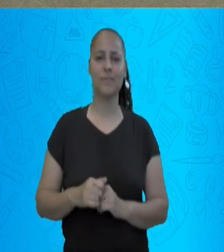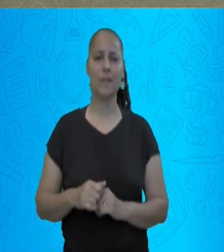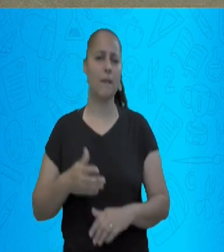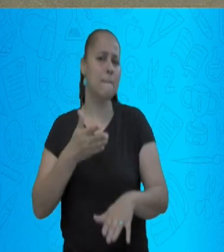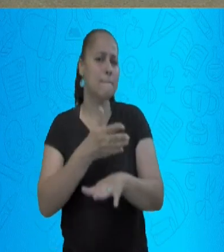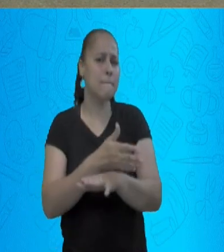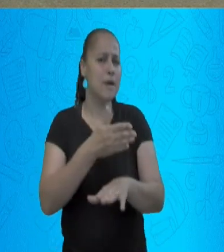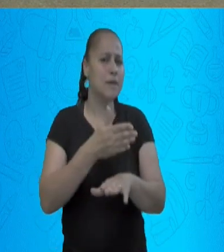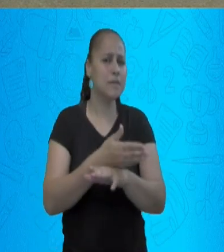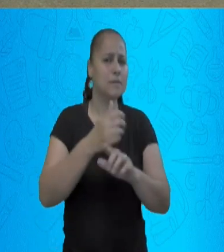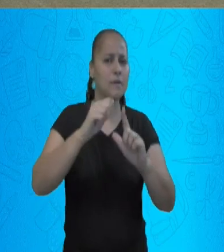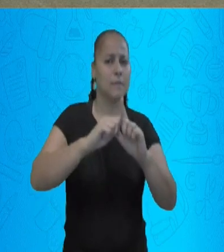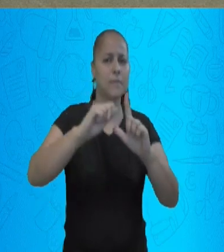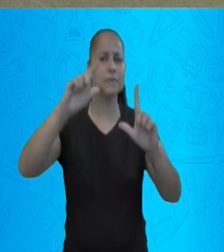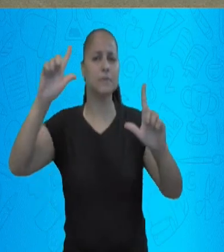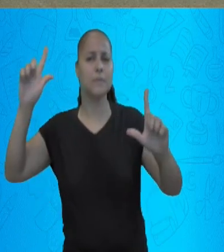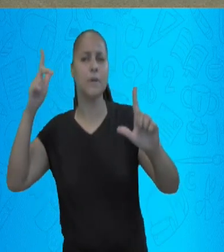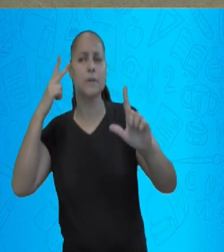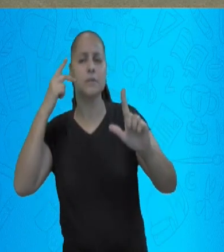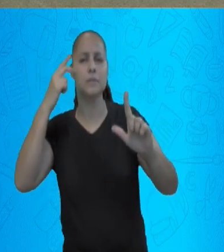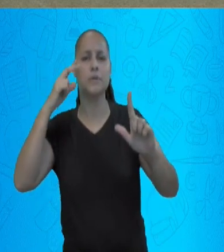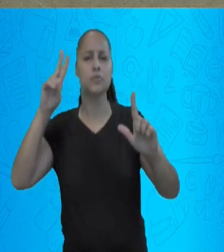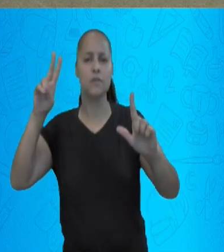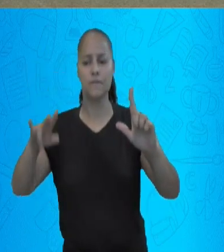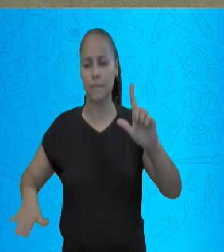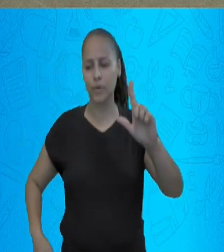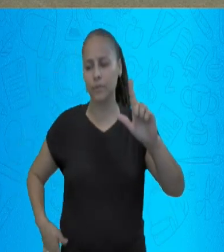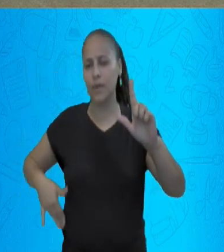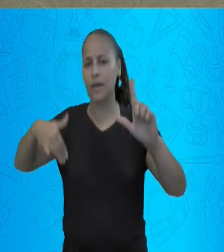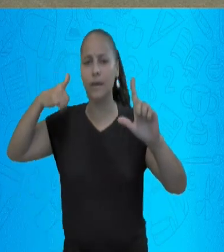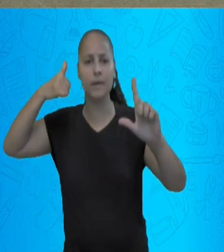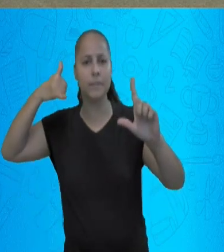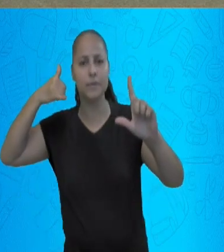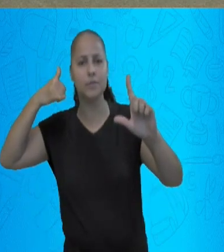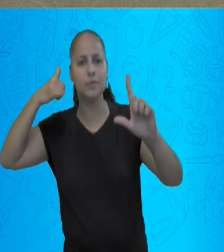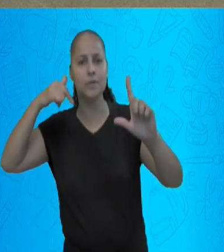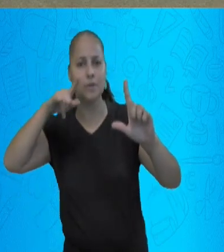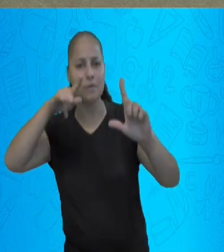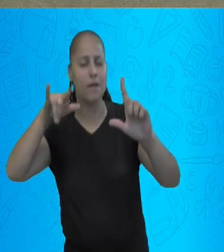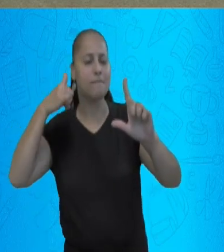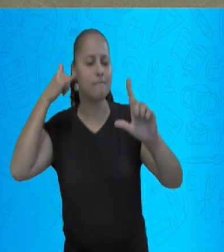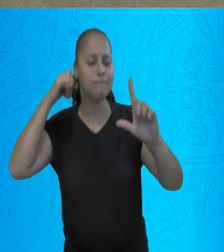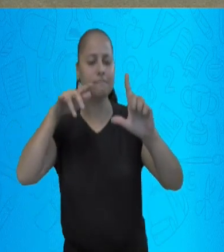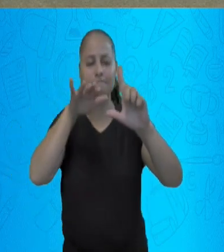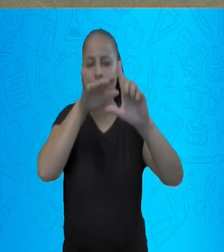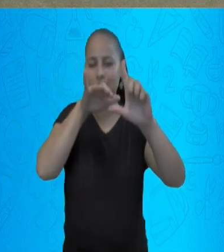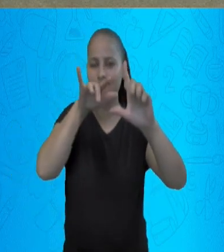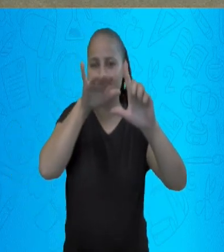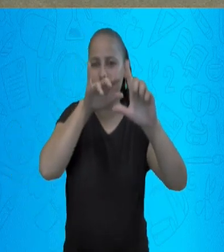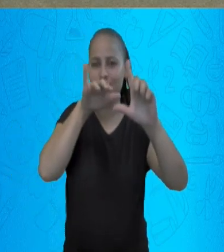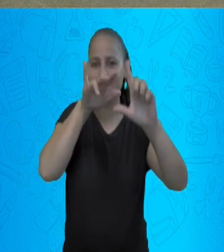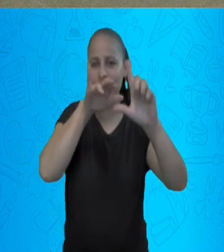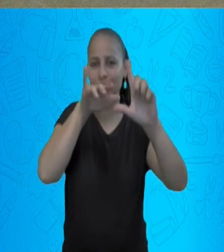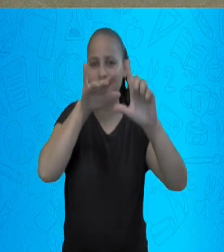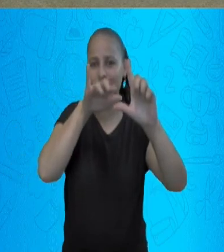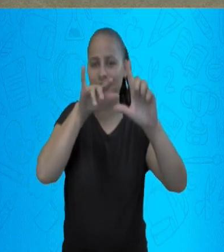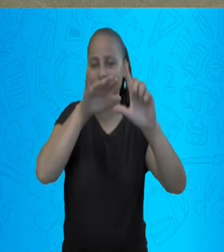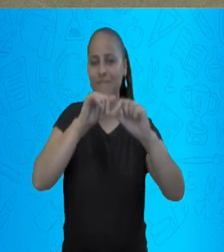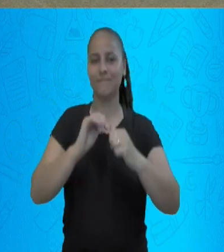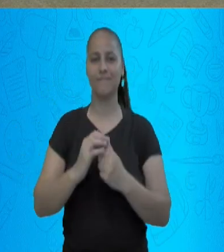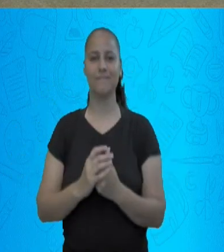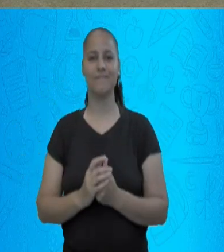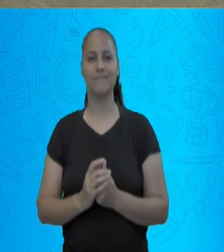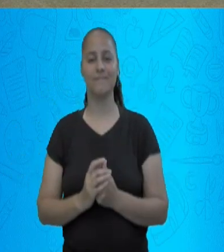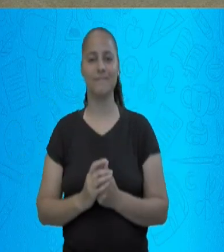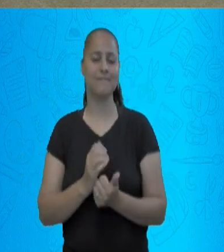acessar a nossa plataforma SmetGV, basta apontar a câmera do seu celular na imagem que aparece no canto da